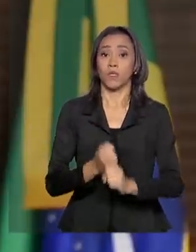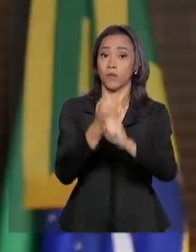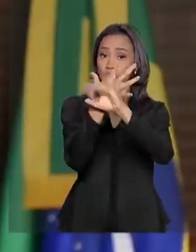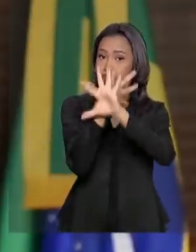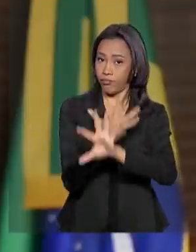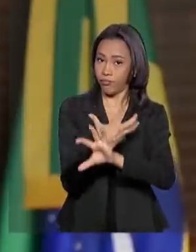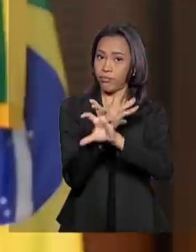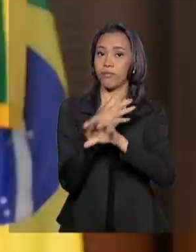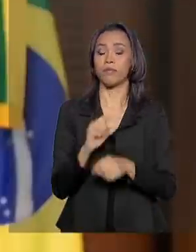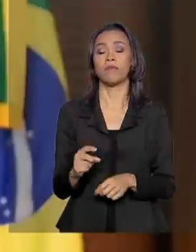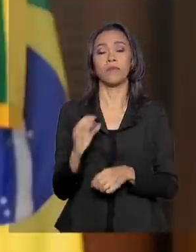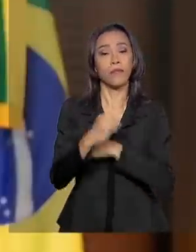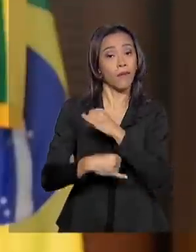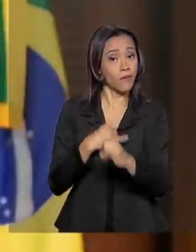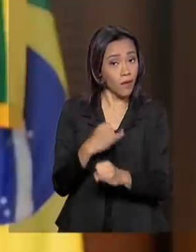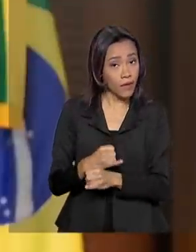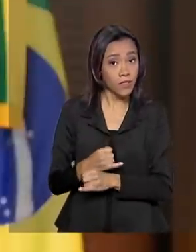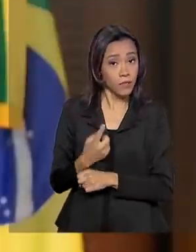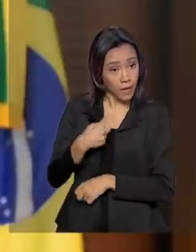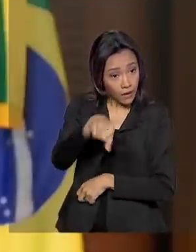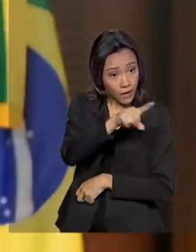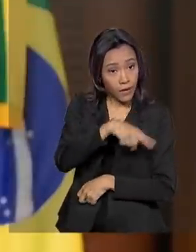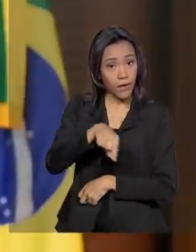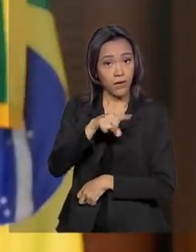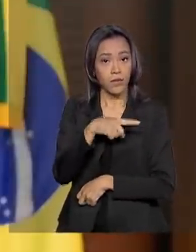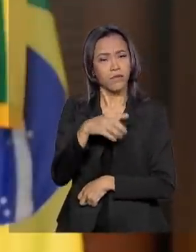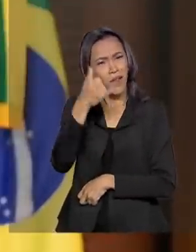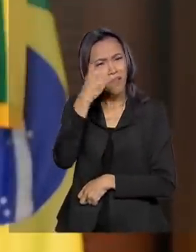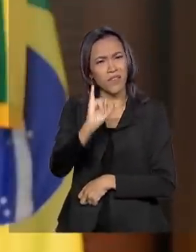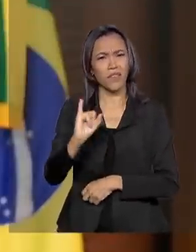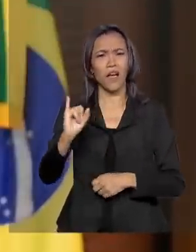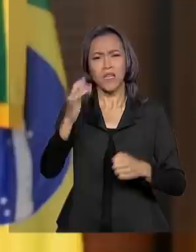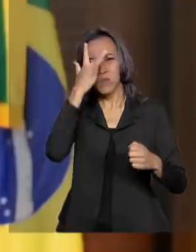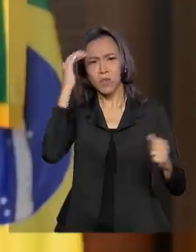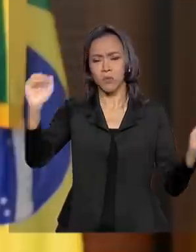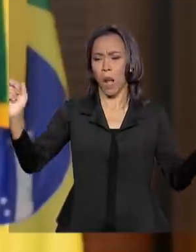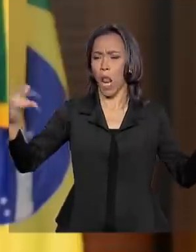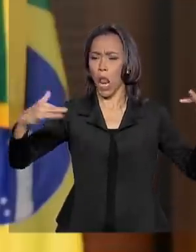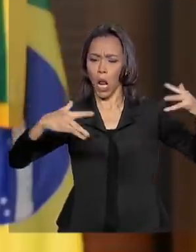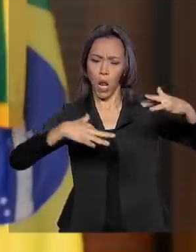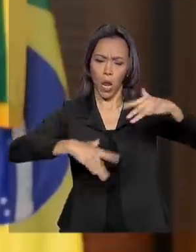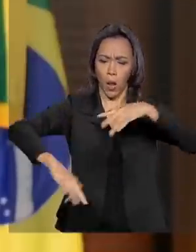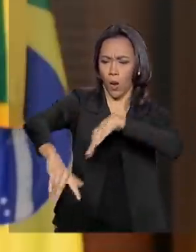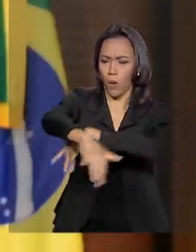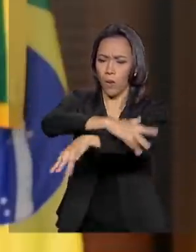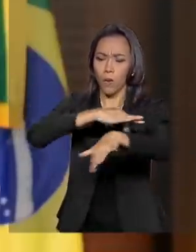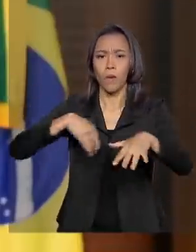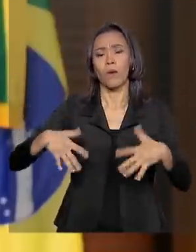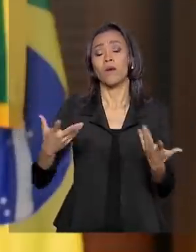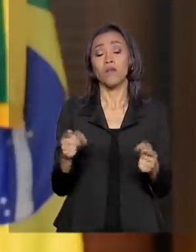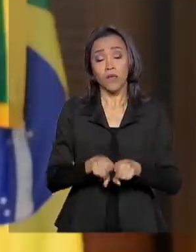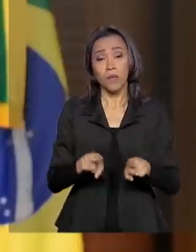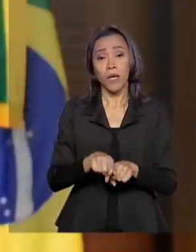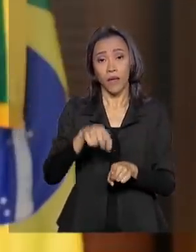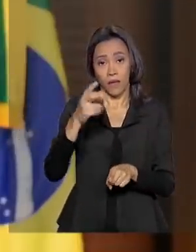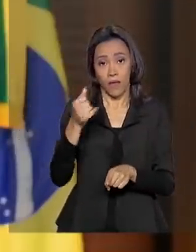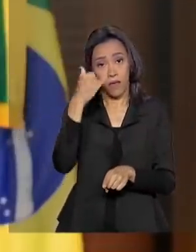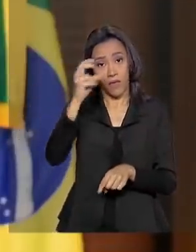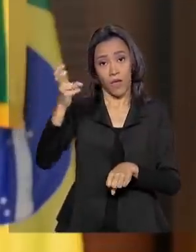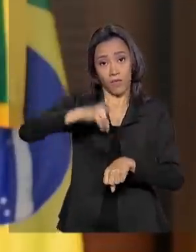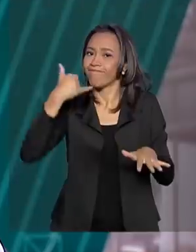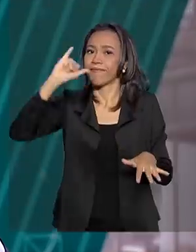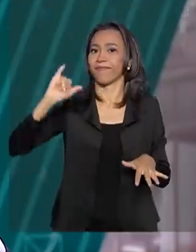internet, para você evitar aglomeração, evitar transmissão mais aguda do